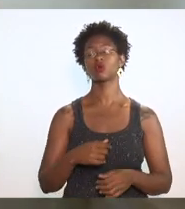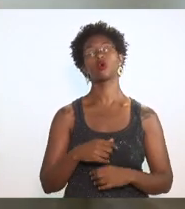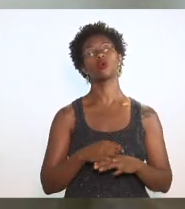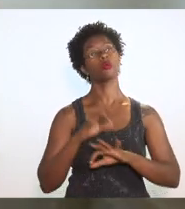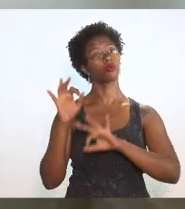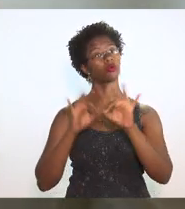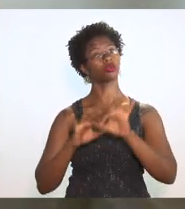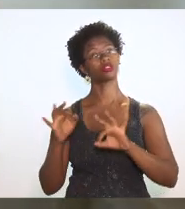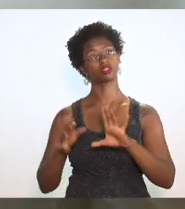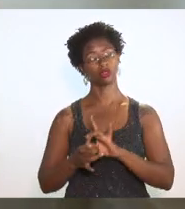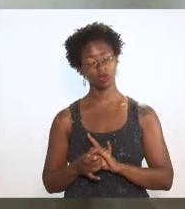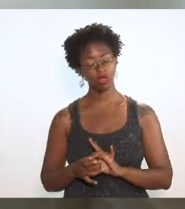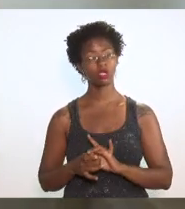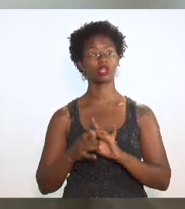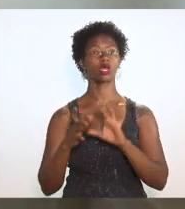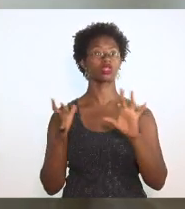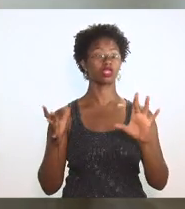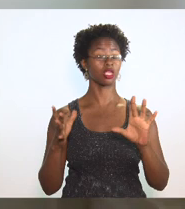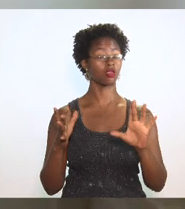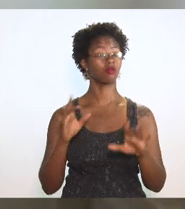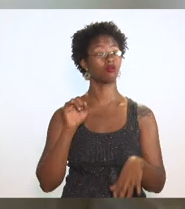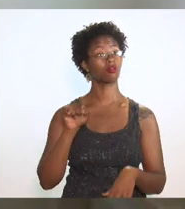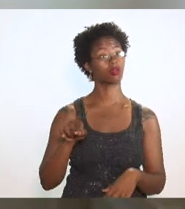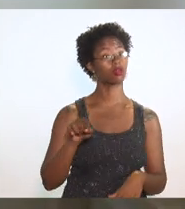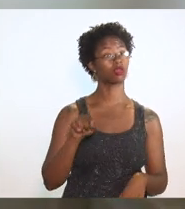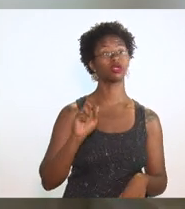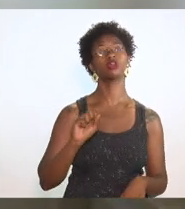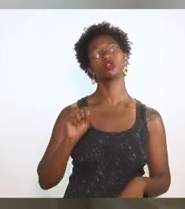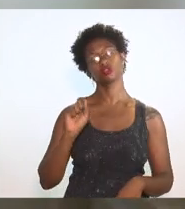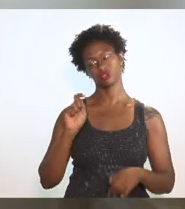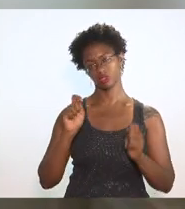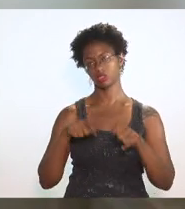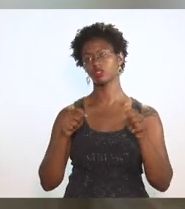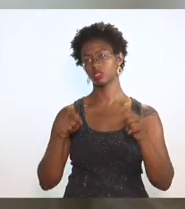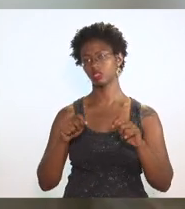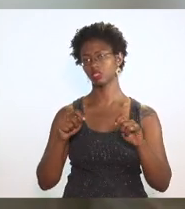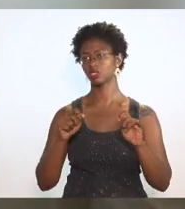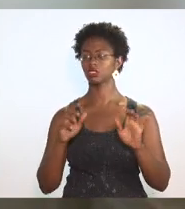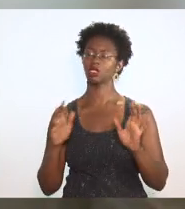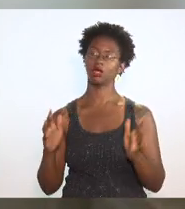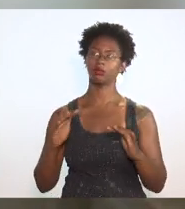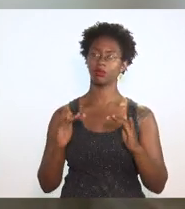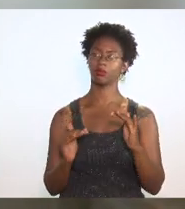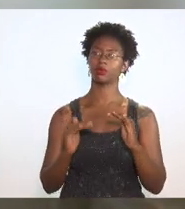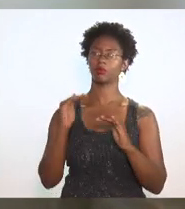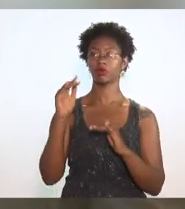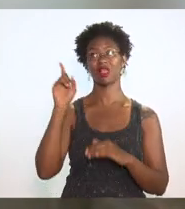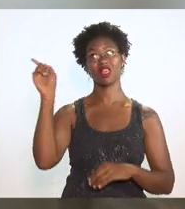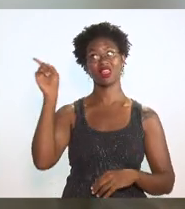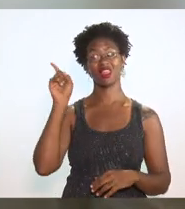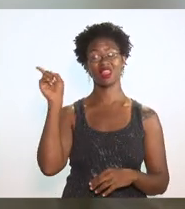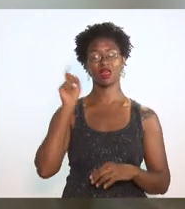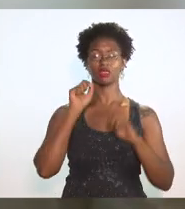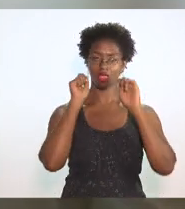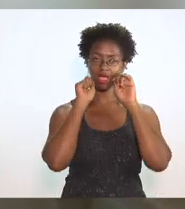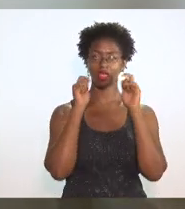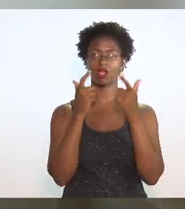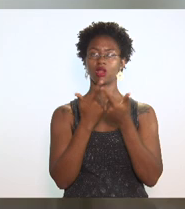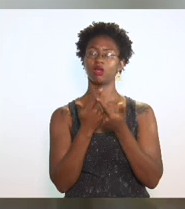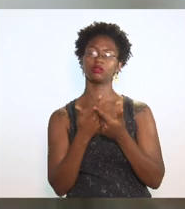esta questão será superada no âmbito da Assembleia Legislativa. De